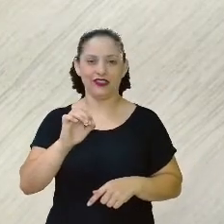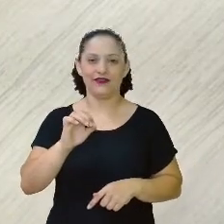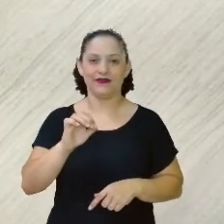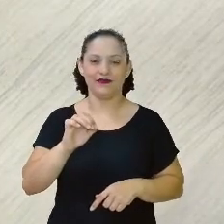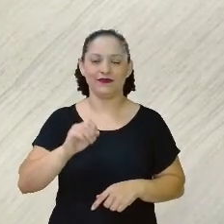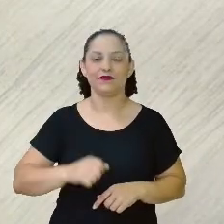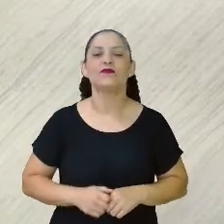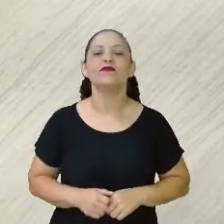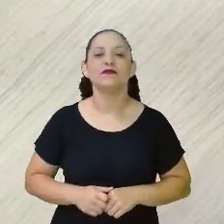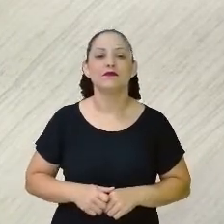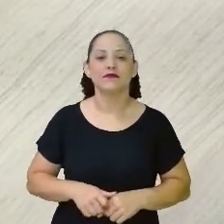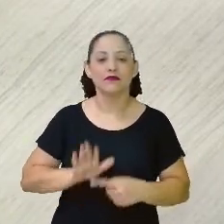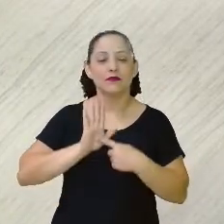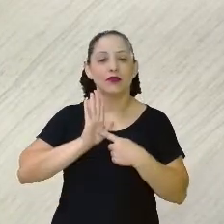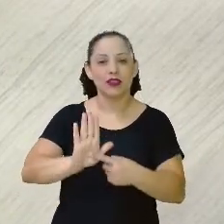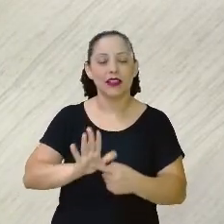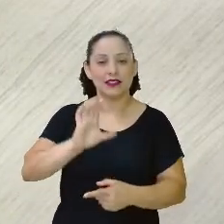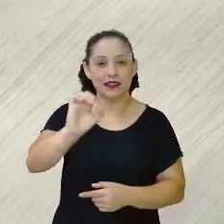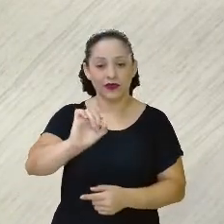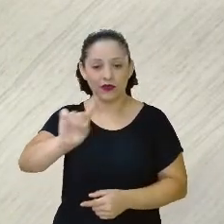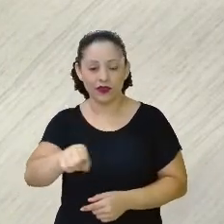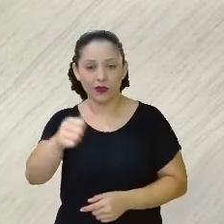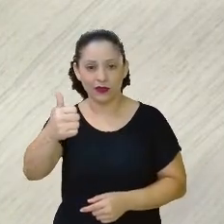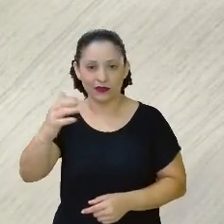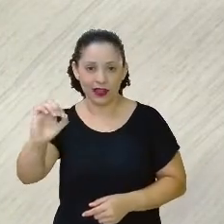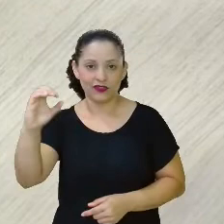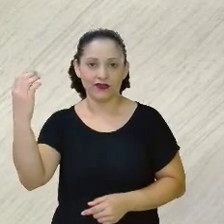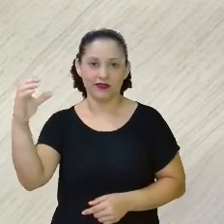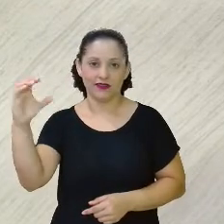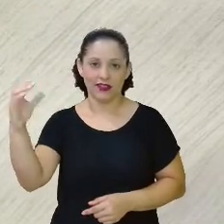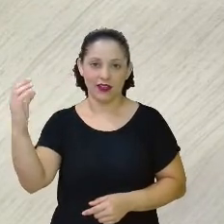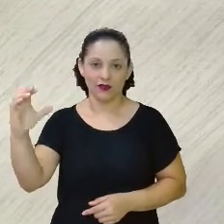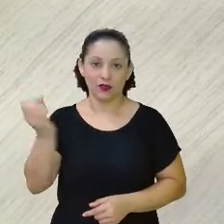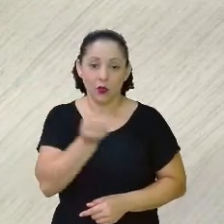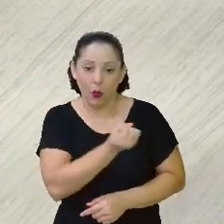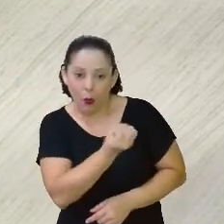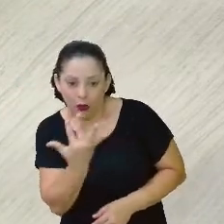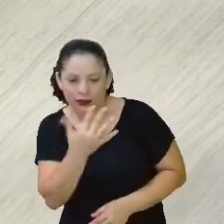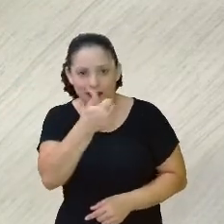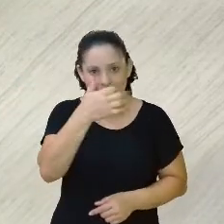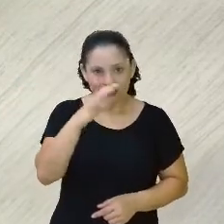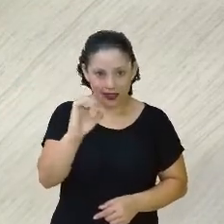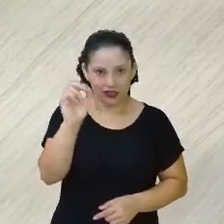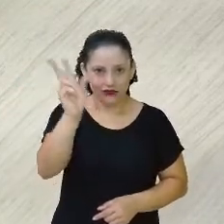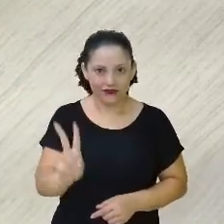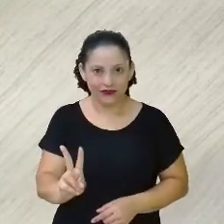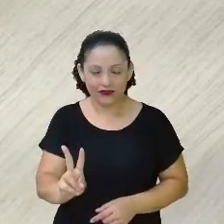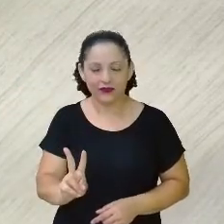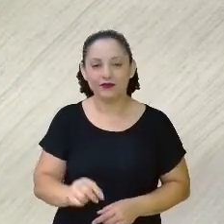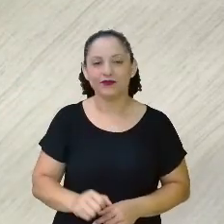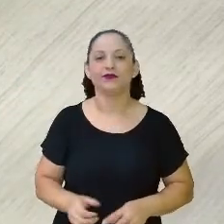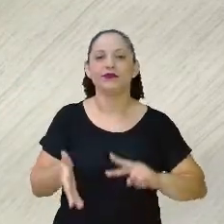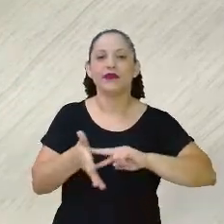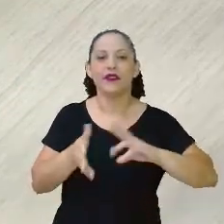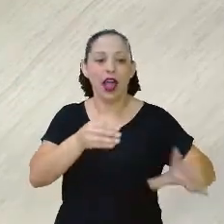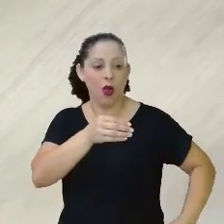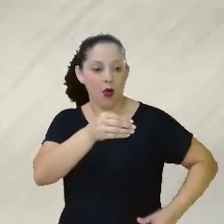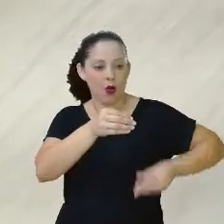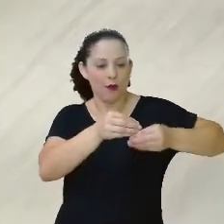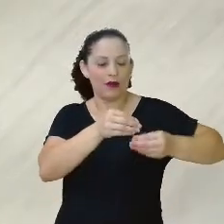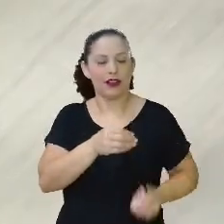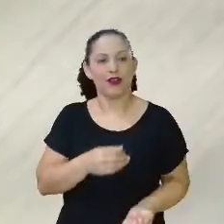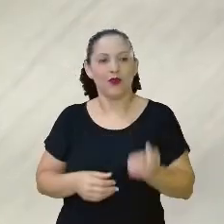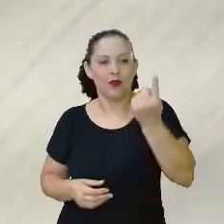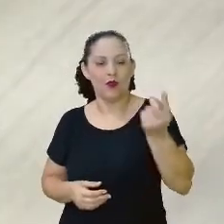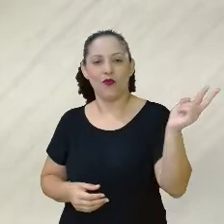está mostrando aqui na minha fração esse número de baixo que está marcando 10 na fração, está significando que o meu inteiro,